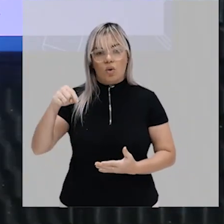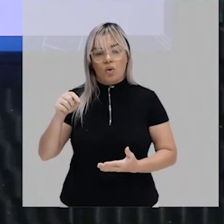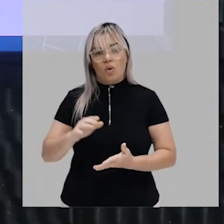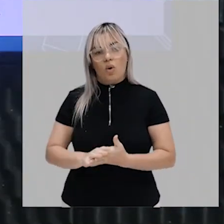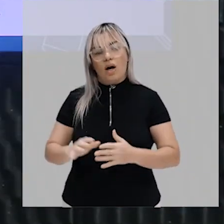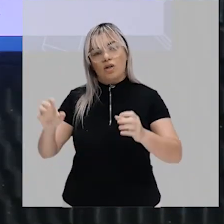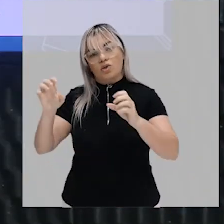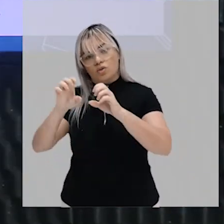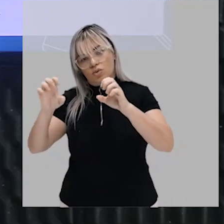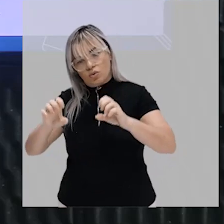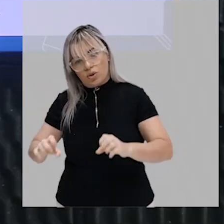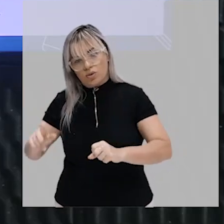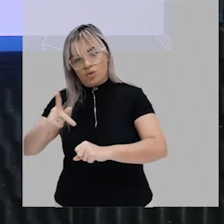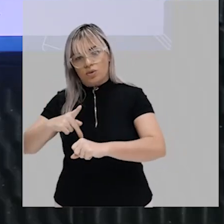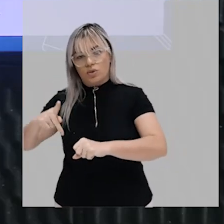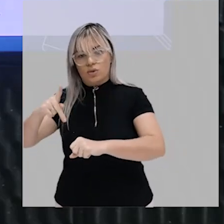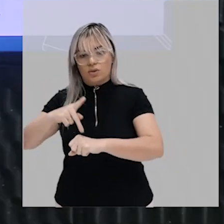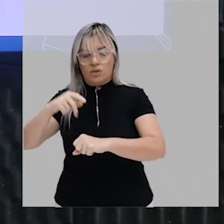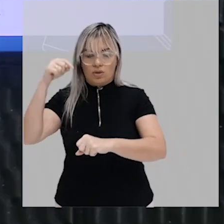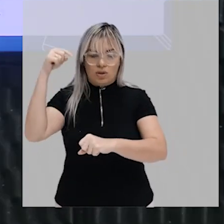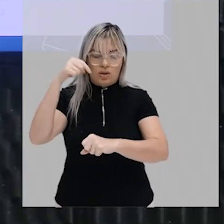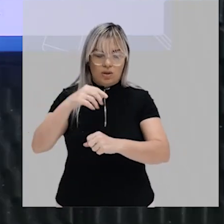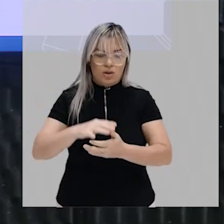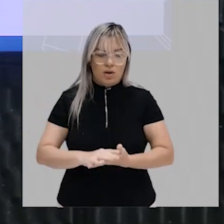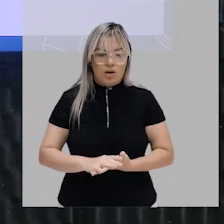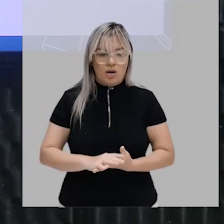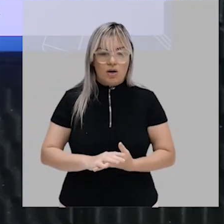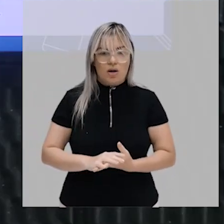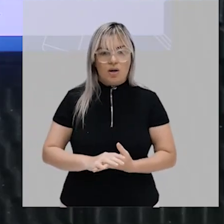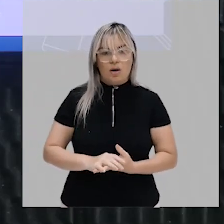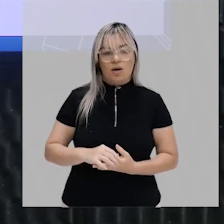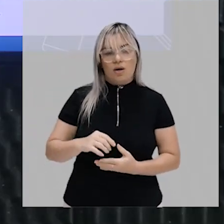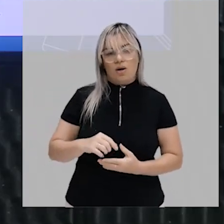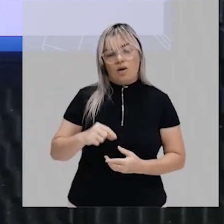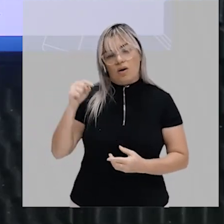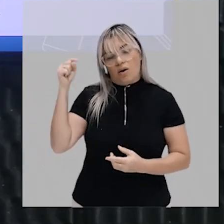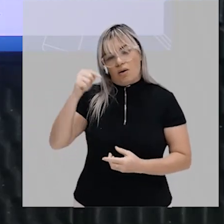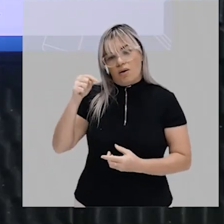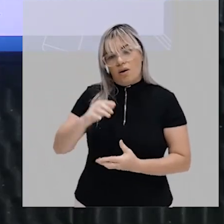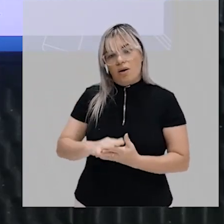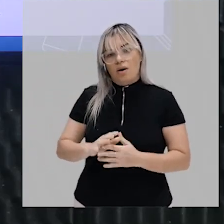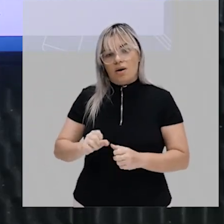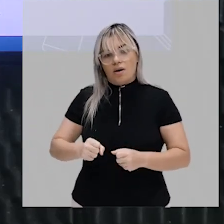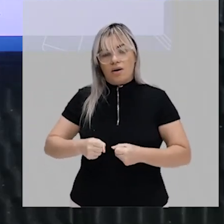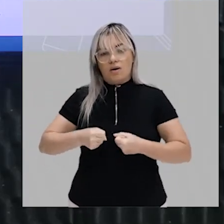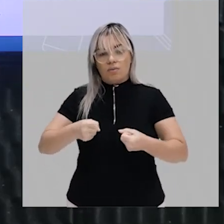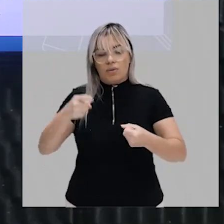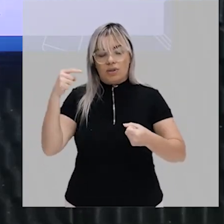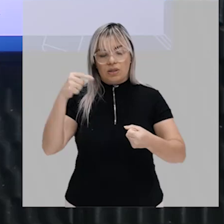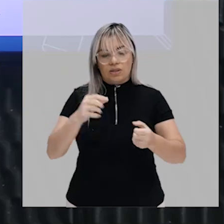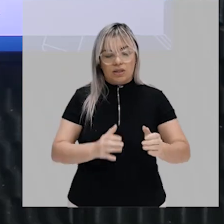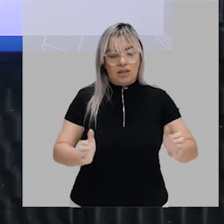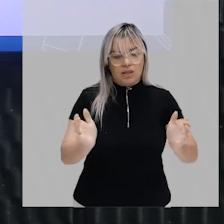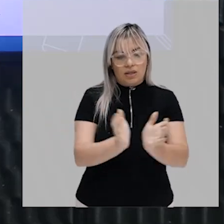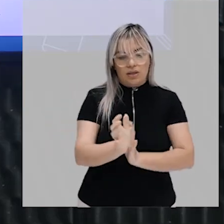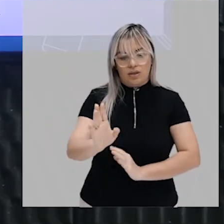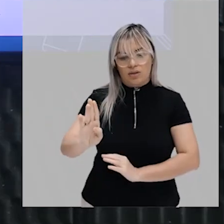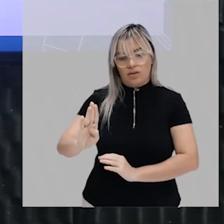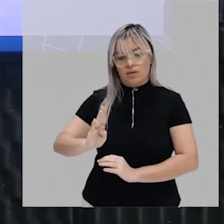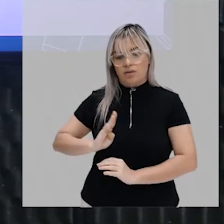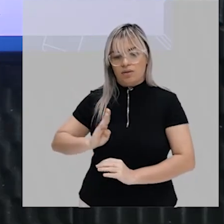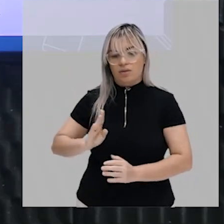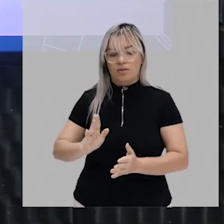dominante daquela sociedade a função do Estado na teoria de Marx é defender os interesses das classes